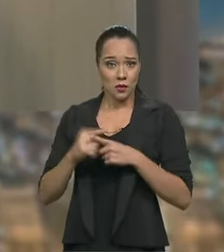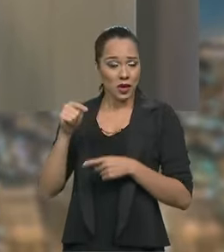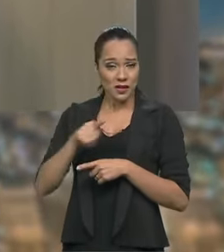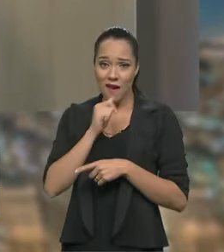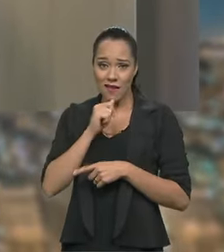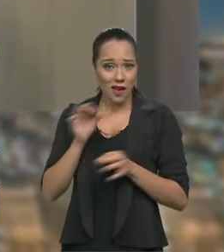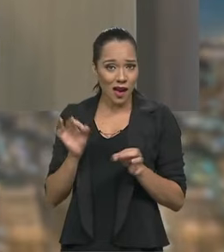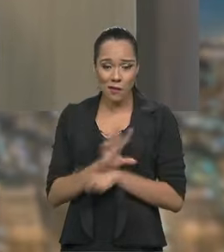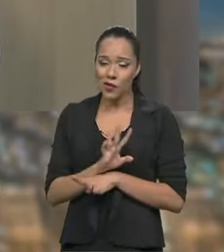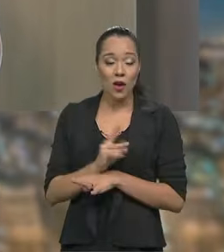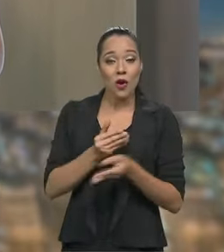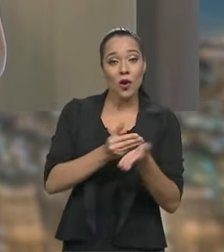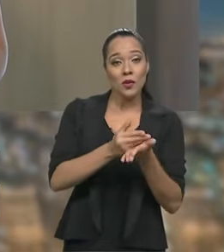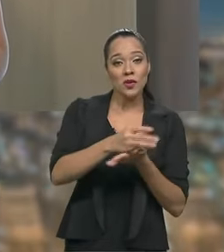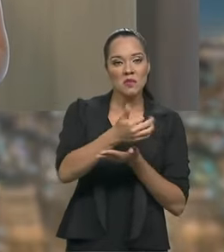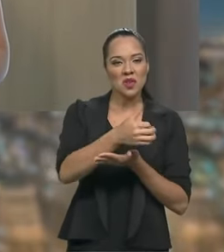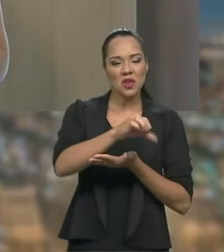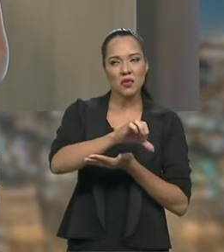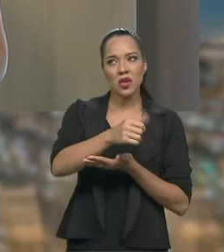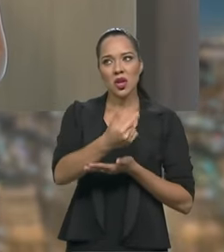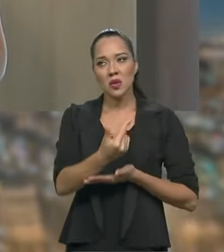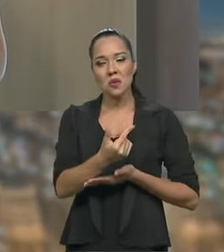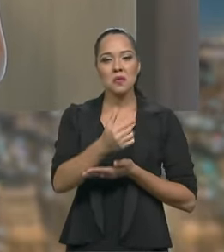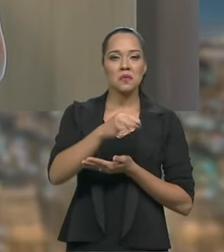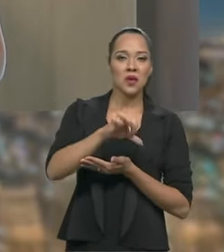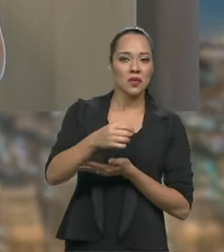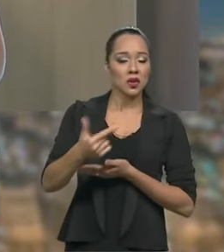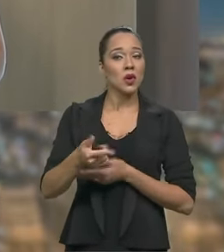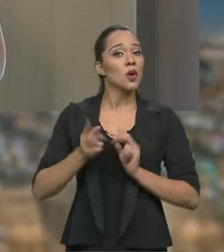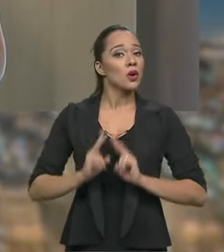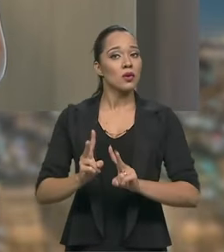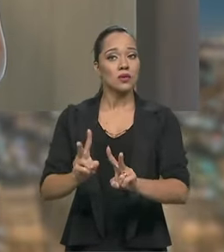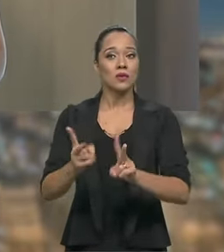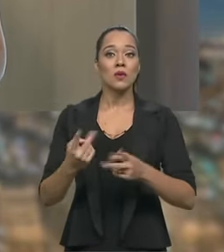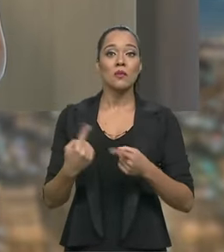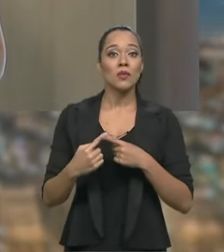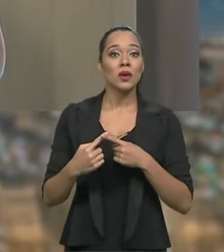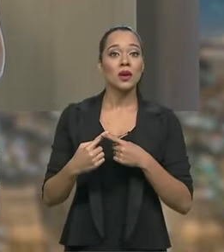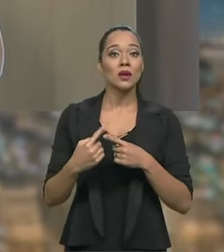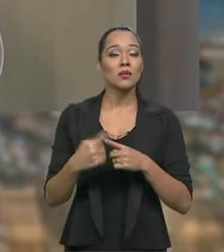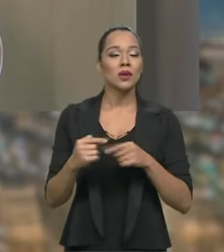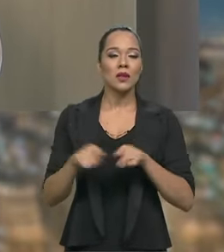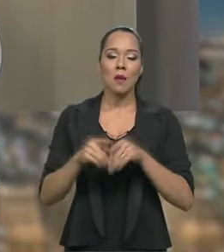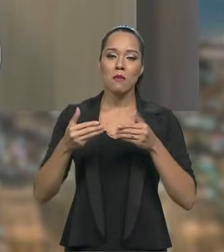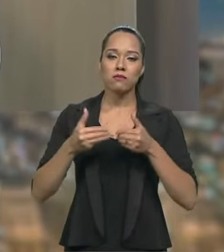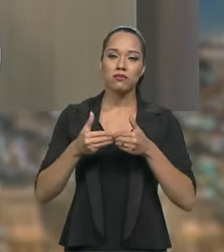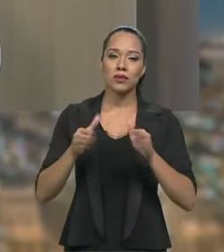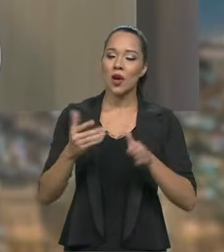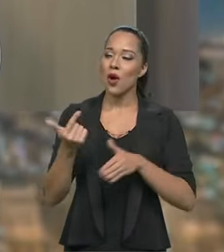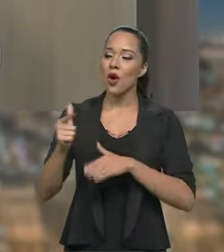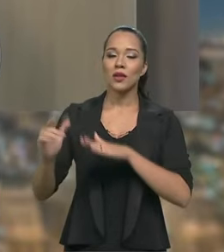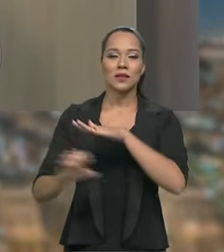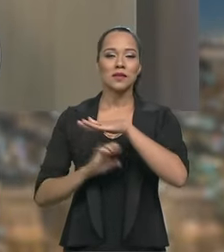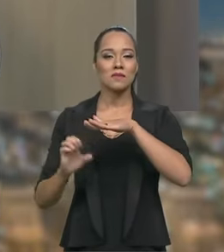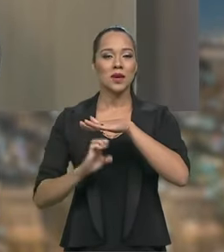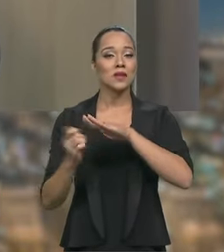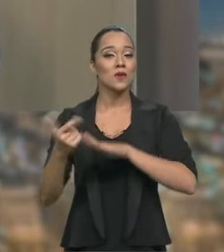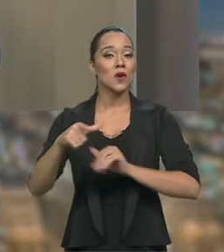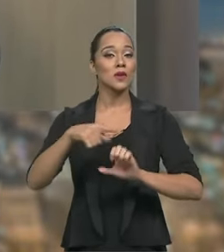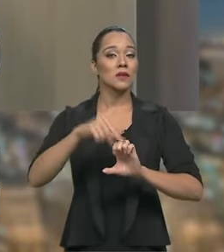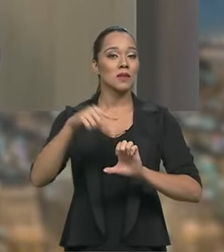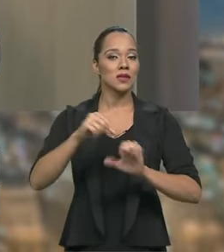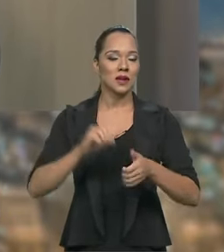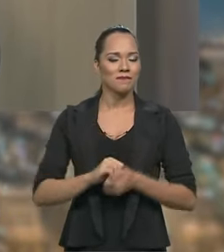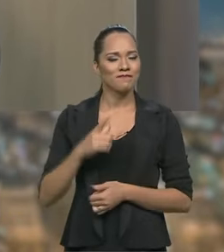acabou. Isso se começou em 91, 92, é algo que continua, porque também abriu portas para outras empresas e outros empresários.